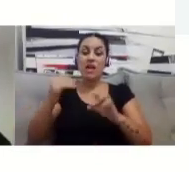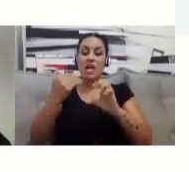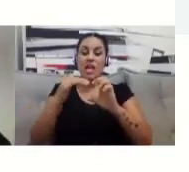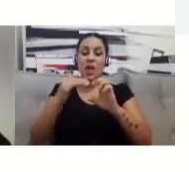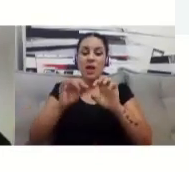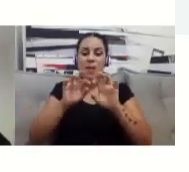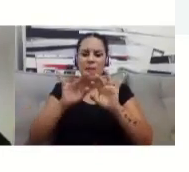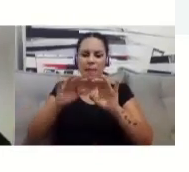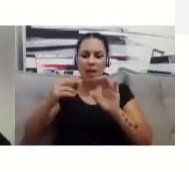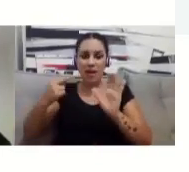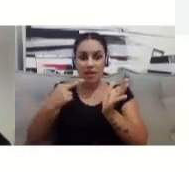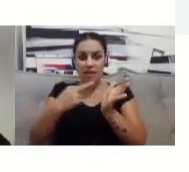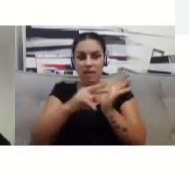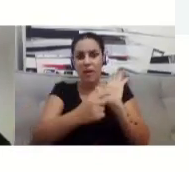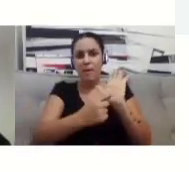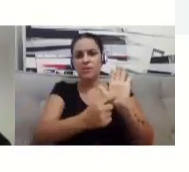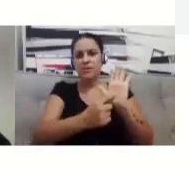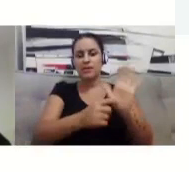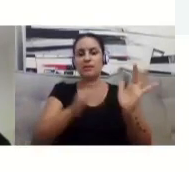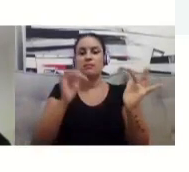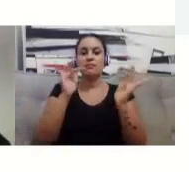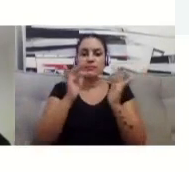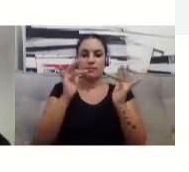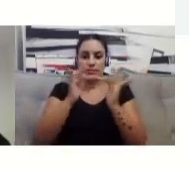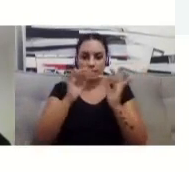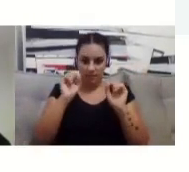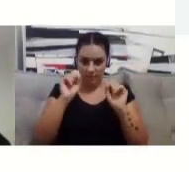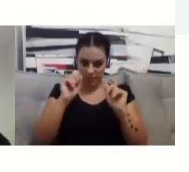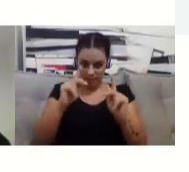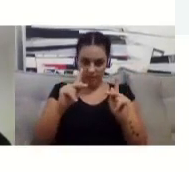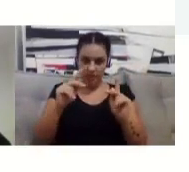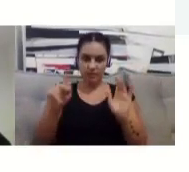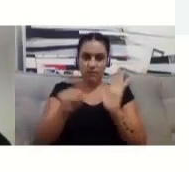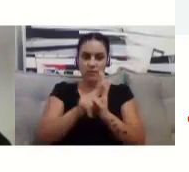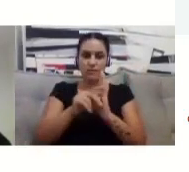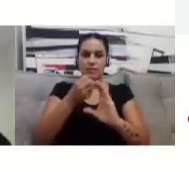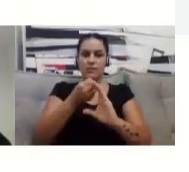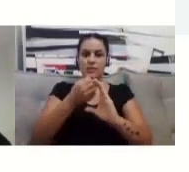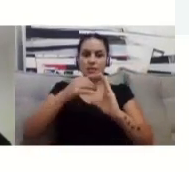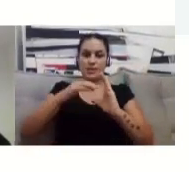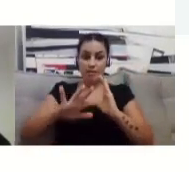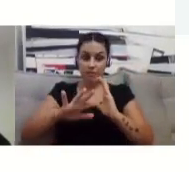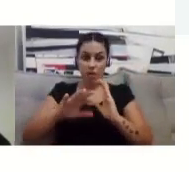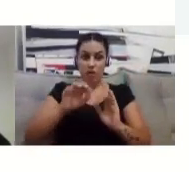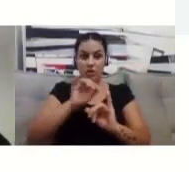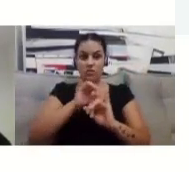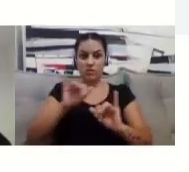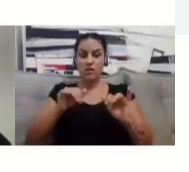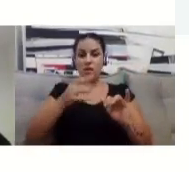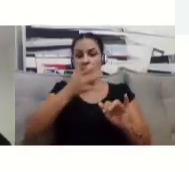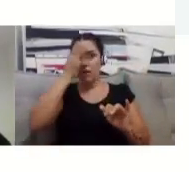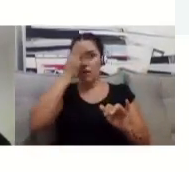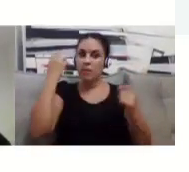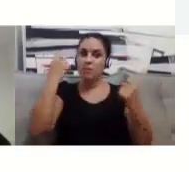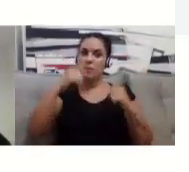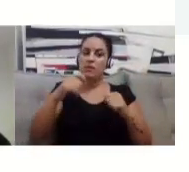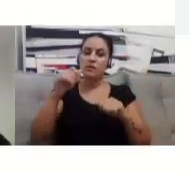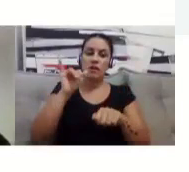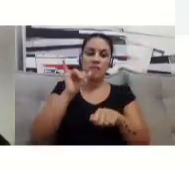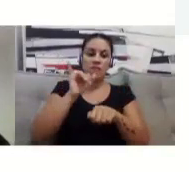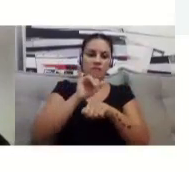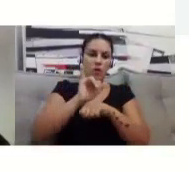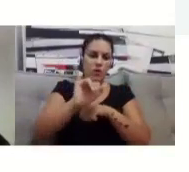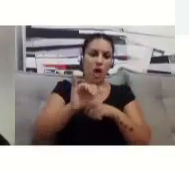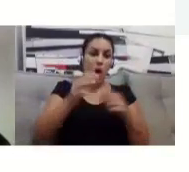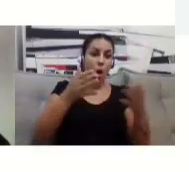e-mail de contato de vários setores, inclusive esse, tá bom? A Dulce tá informando aqui no chat, ó, quinta